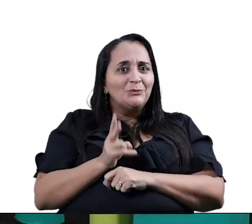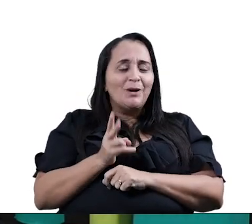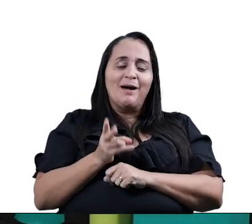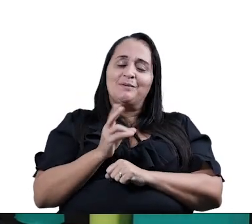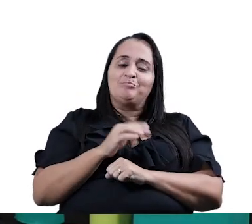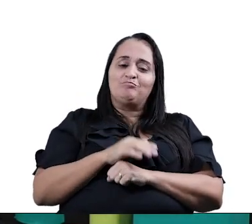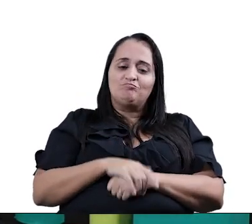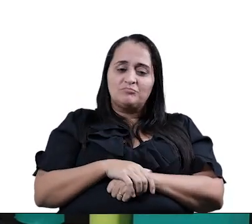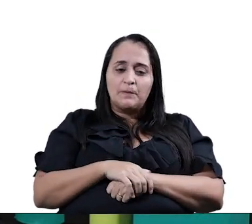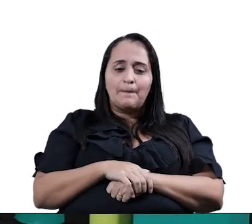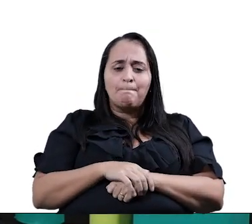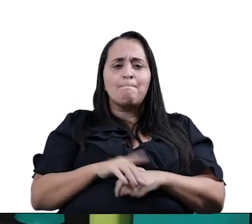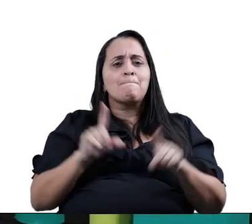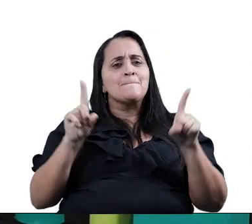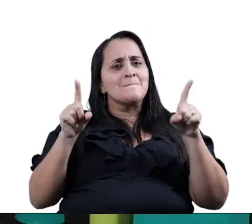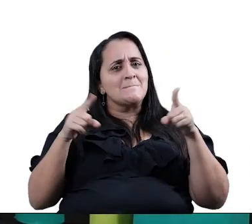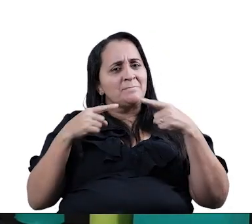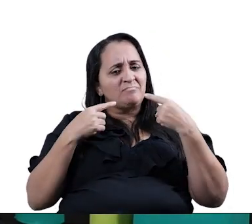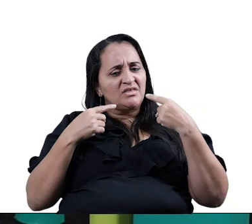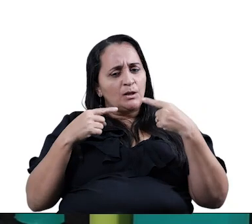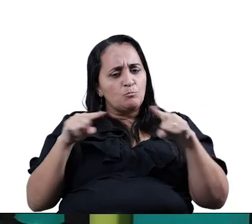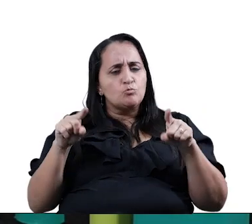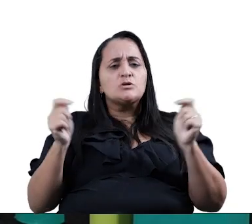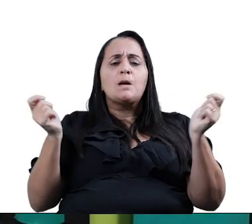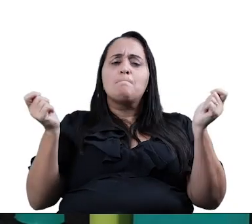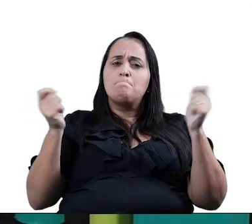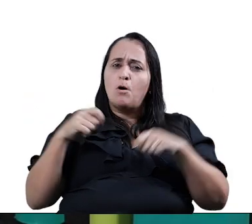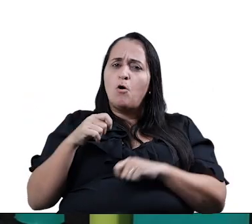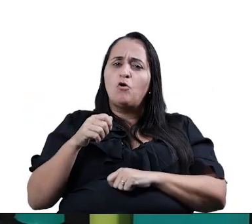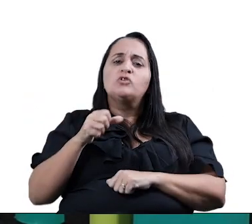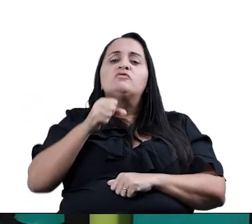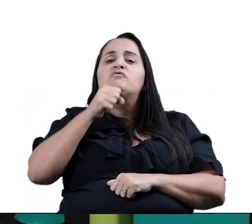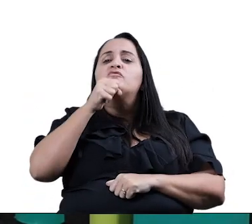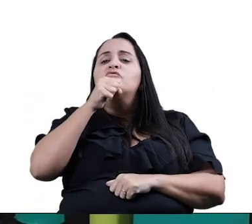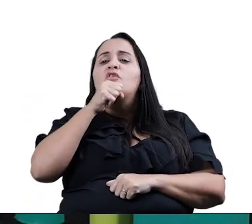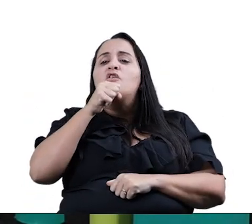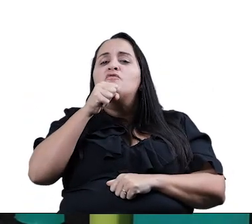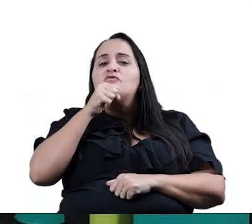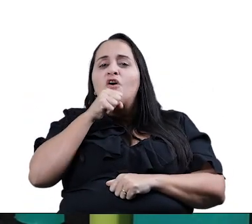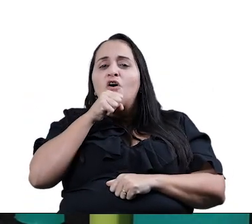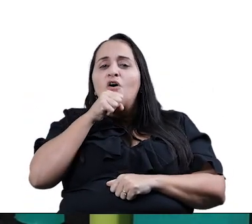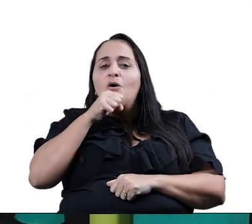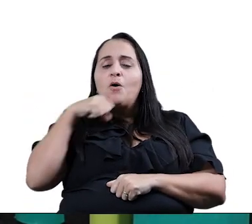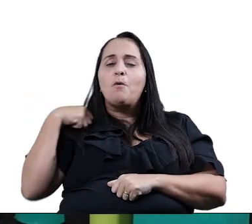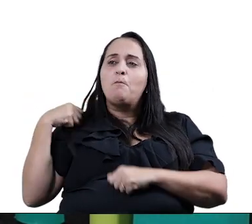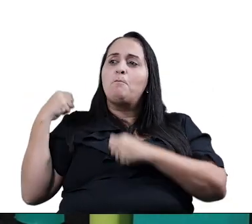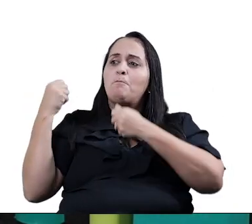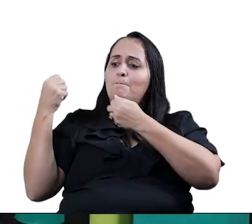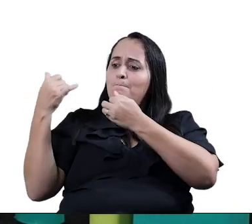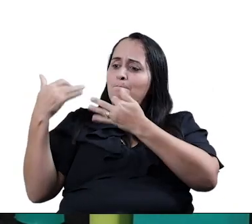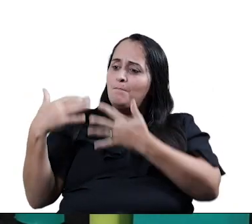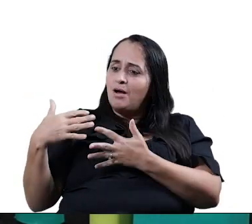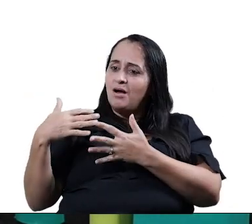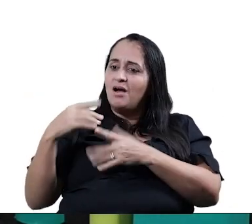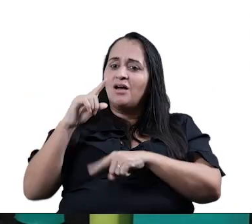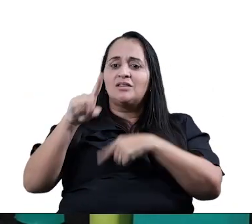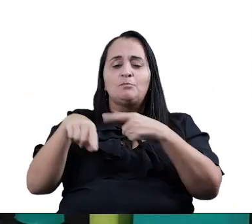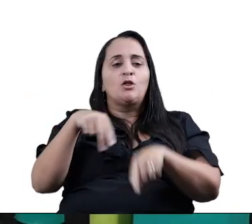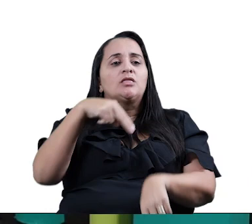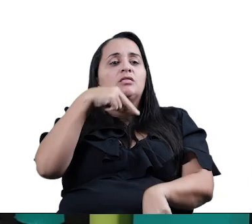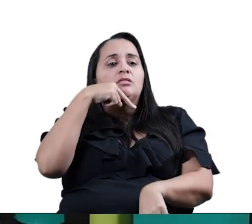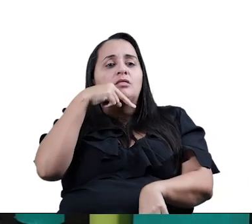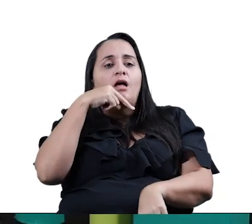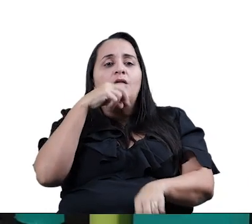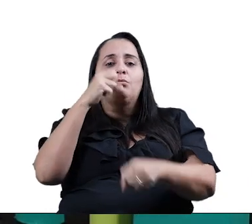música pode também passar de geração para geração e qualquer